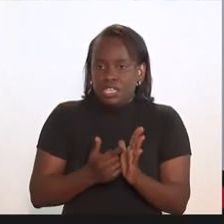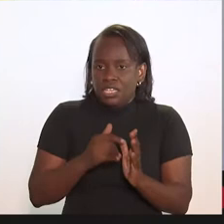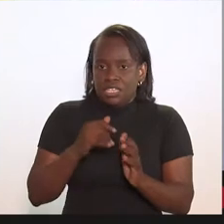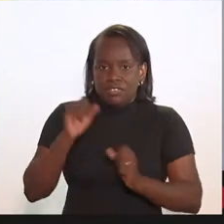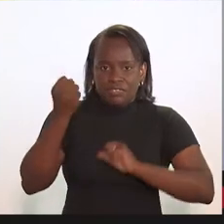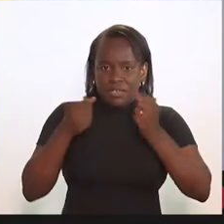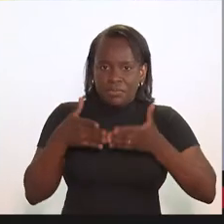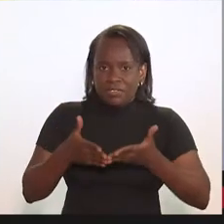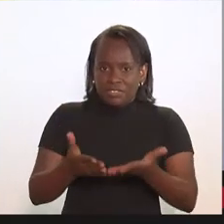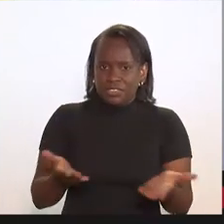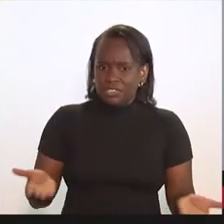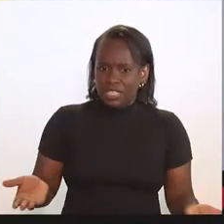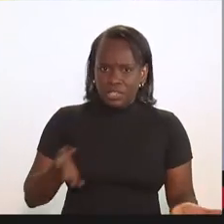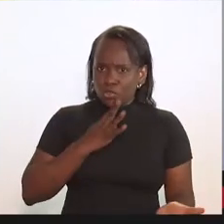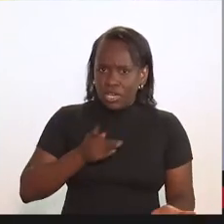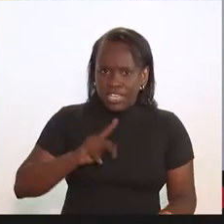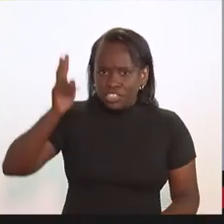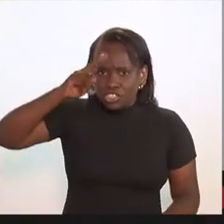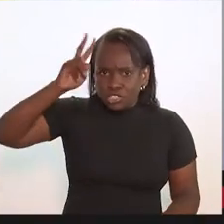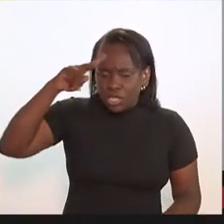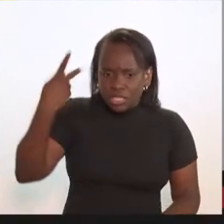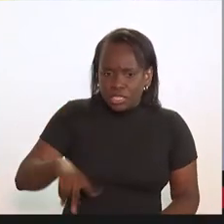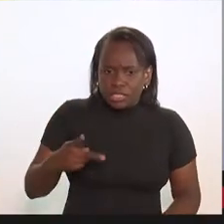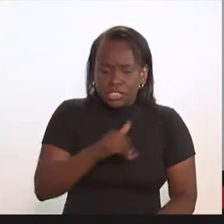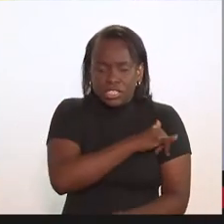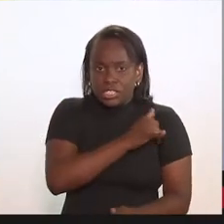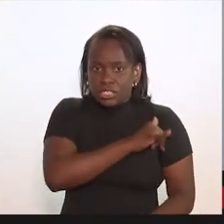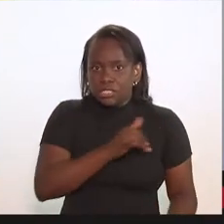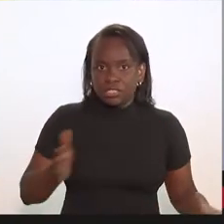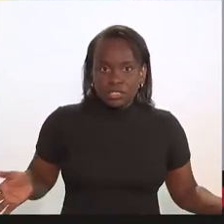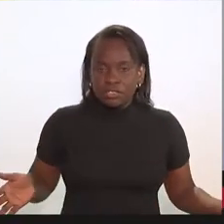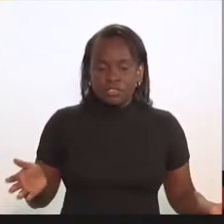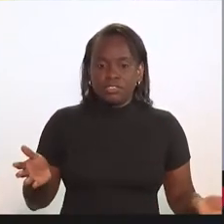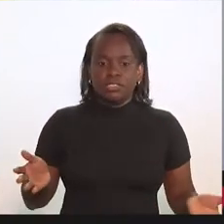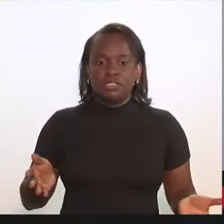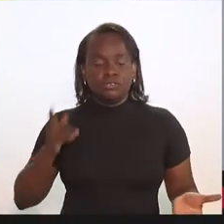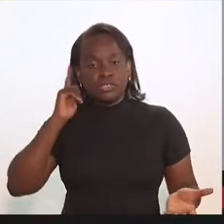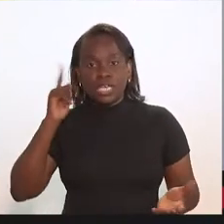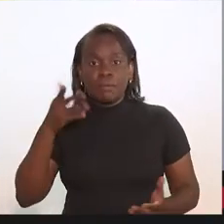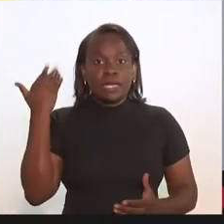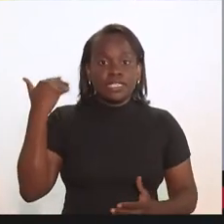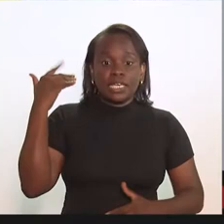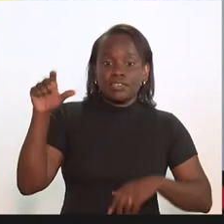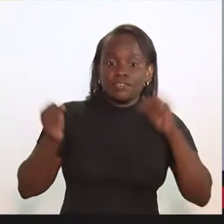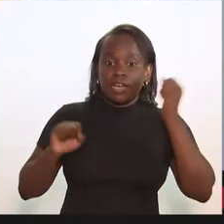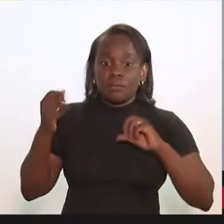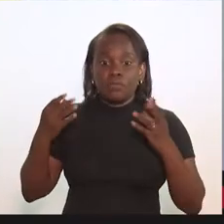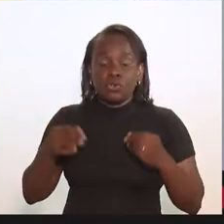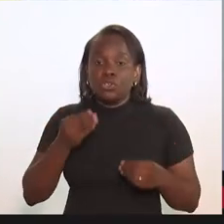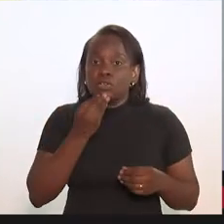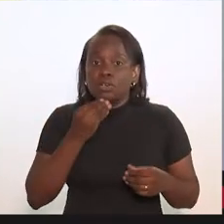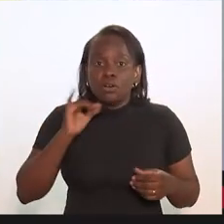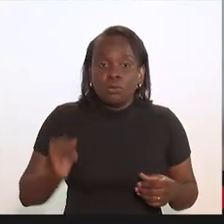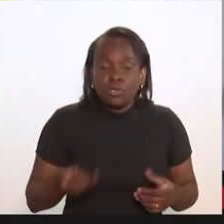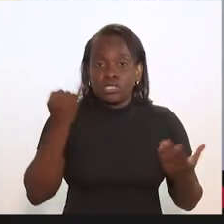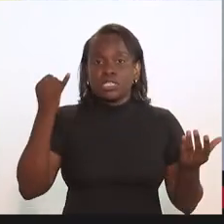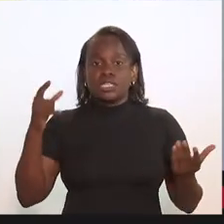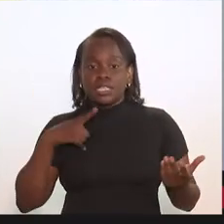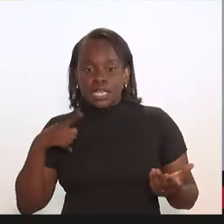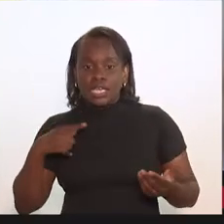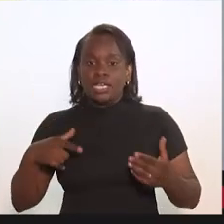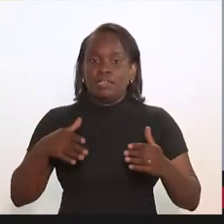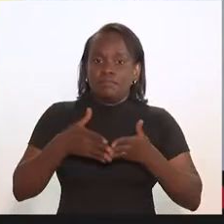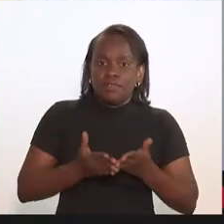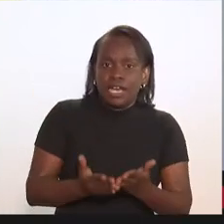na indústria naval. Não conhece a história, não conhece o que esse Estado produziu de oportunidade, de